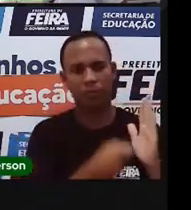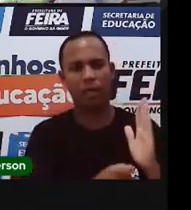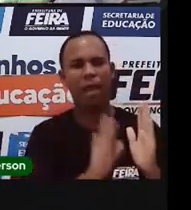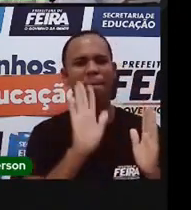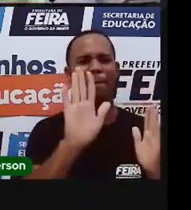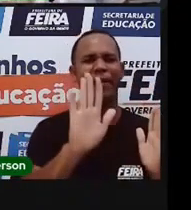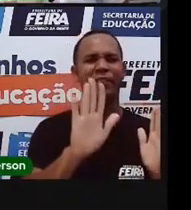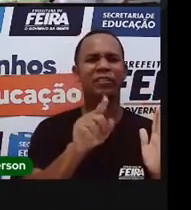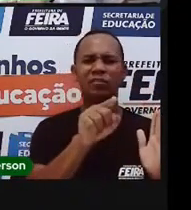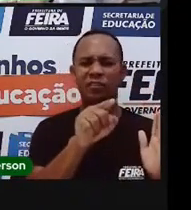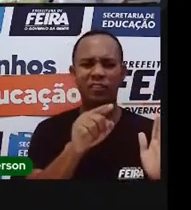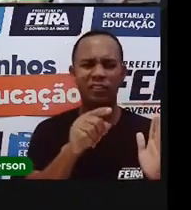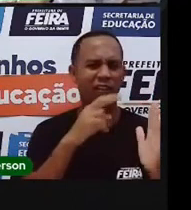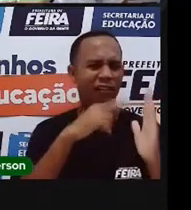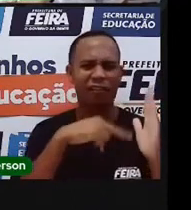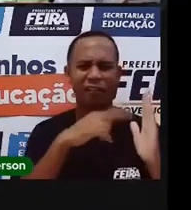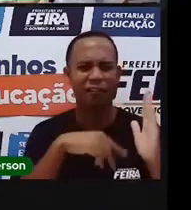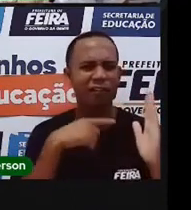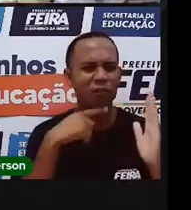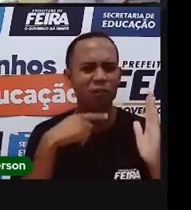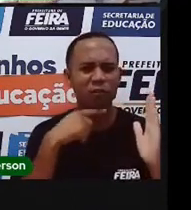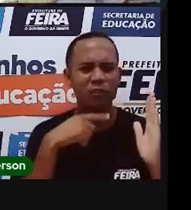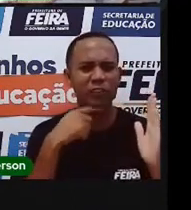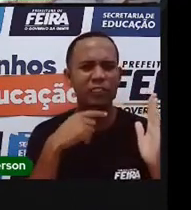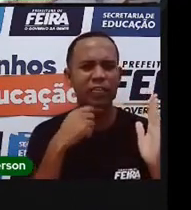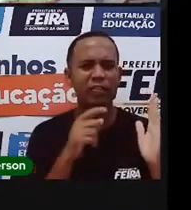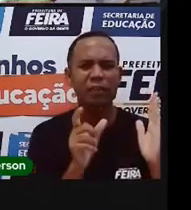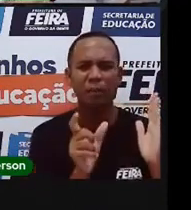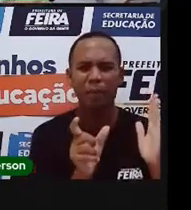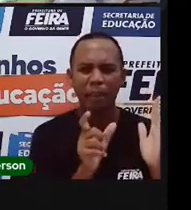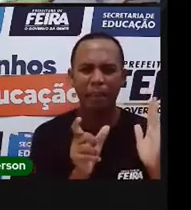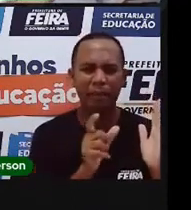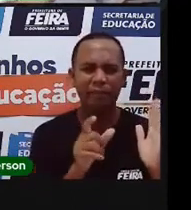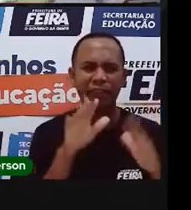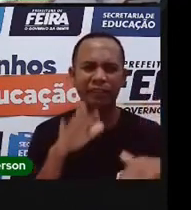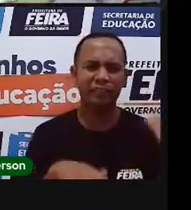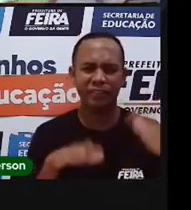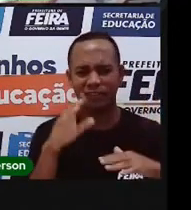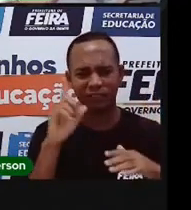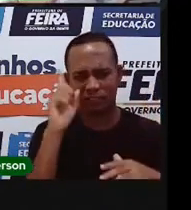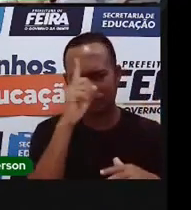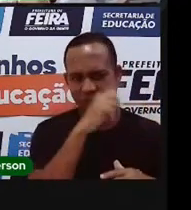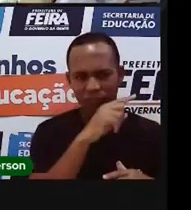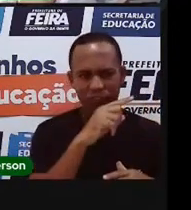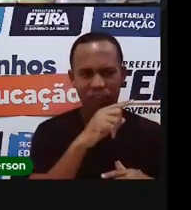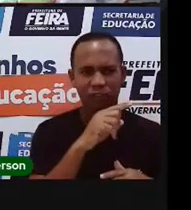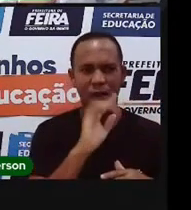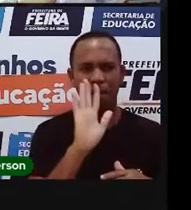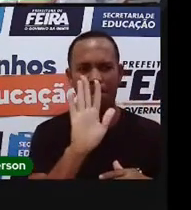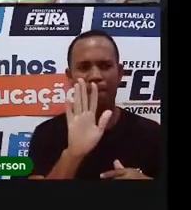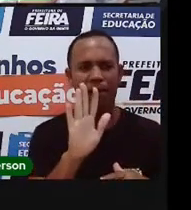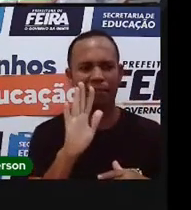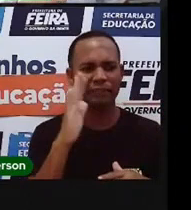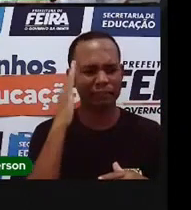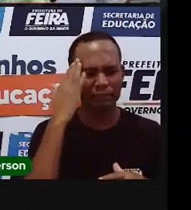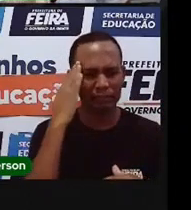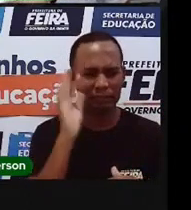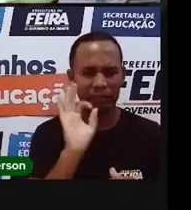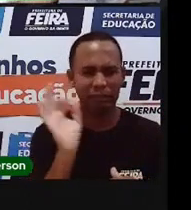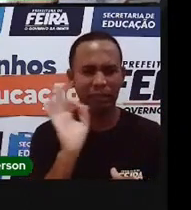com dificuldade, não estou conseguindo, essas palavras são grandes, eu não estou conseguindo ler com facilidade, eu não consegui entender.